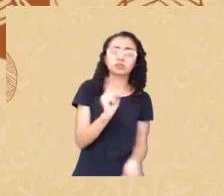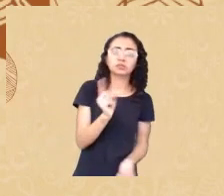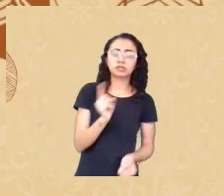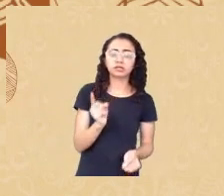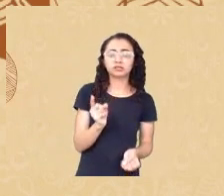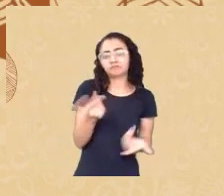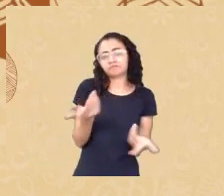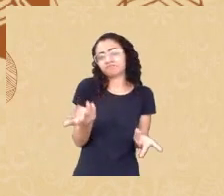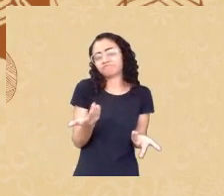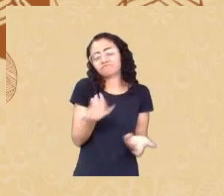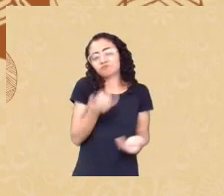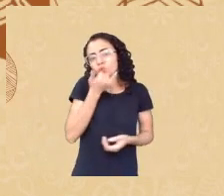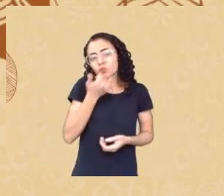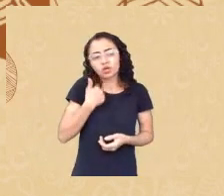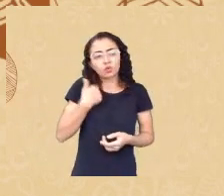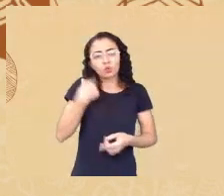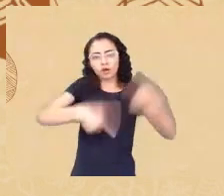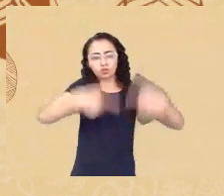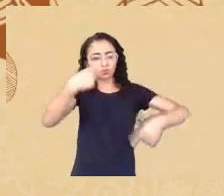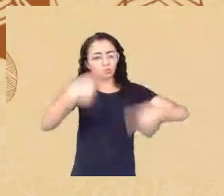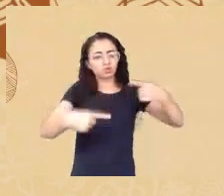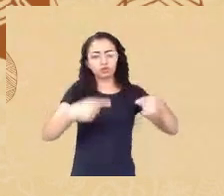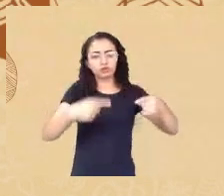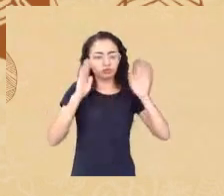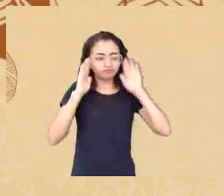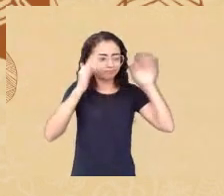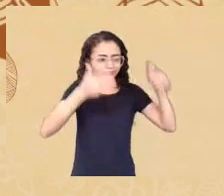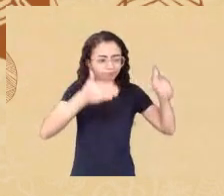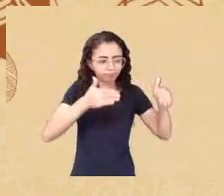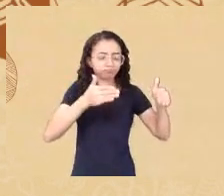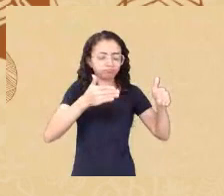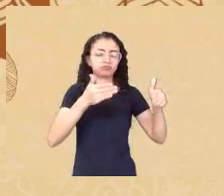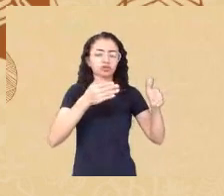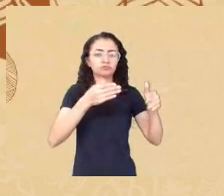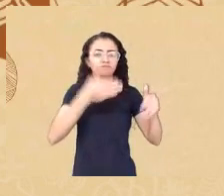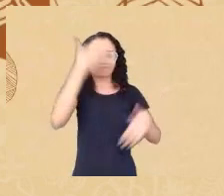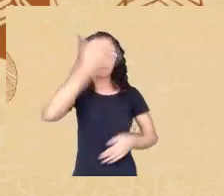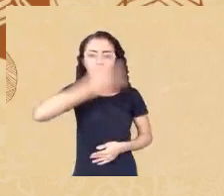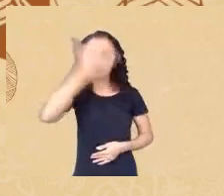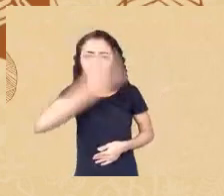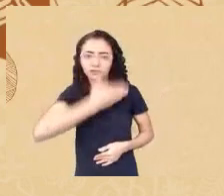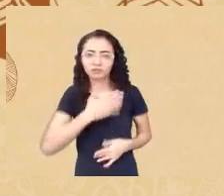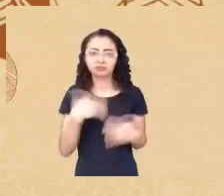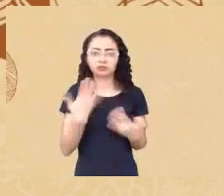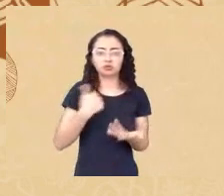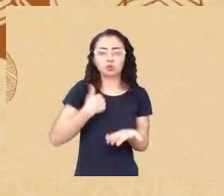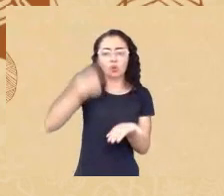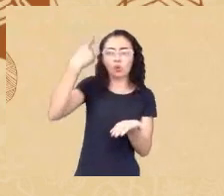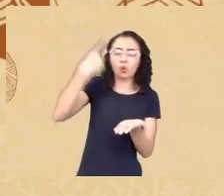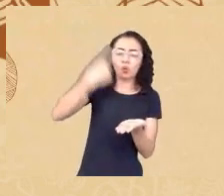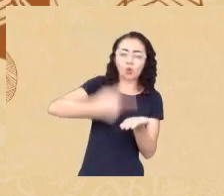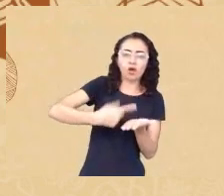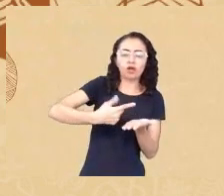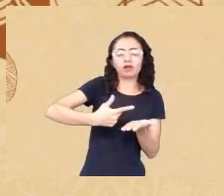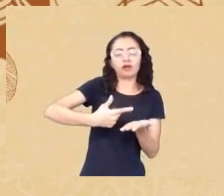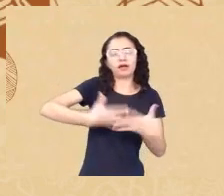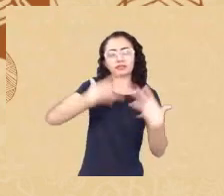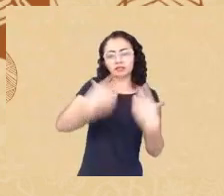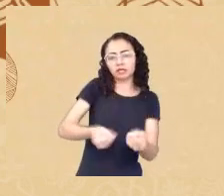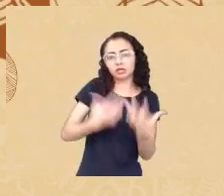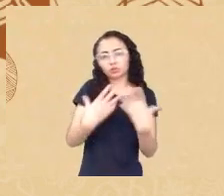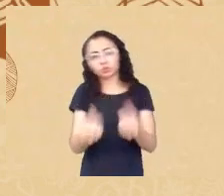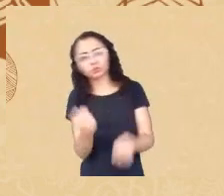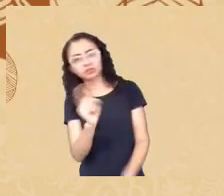posso saber pelo teor eu não sei qual é o teor da carta então eu não posso dizer se eu concordo ou discordo mas eu entenderia que